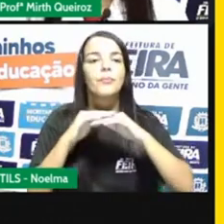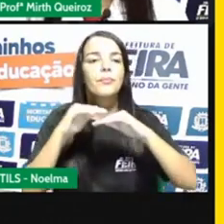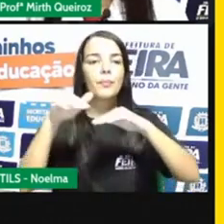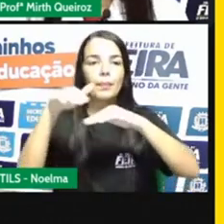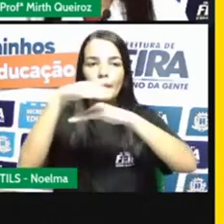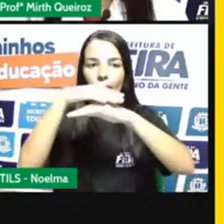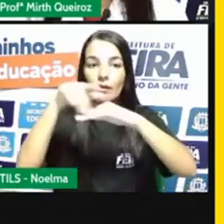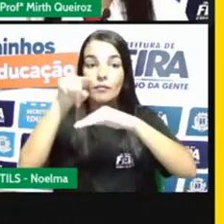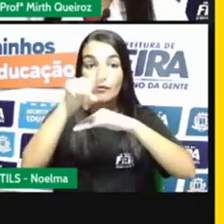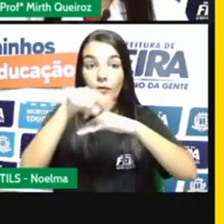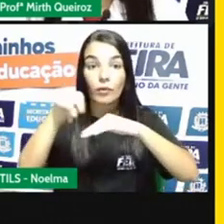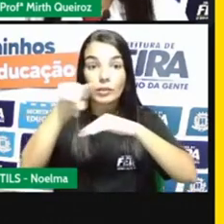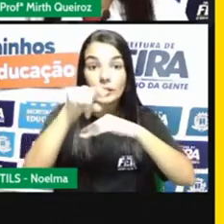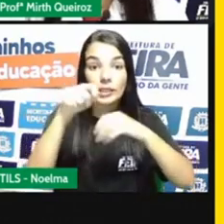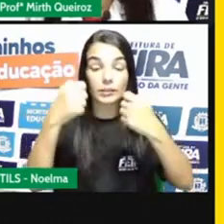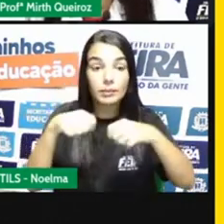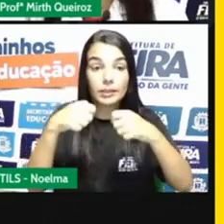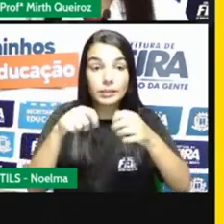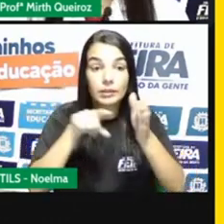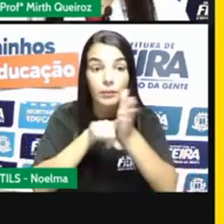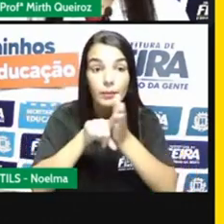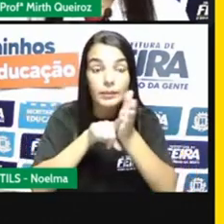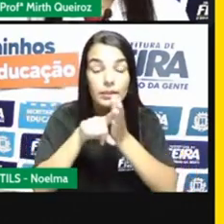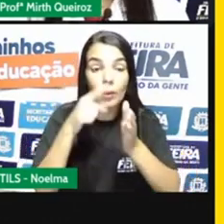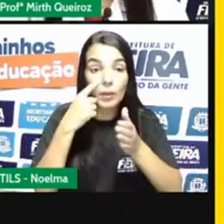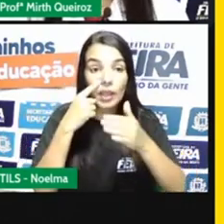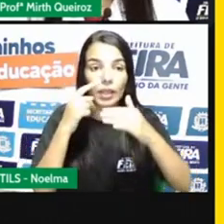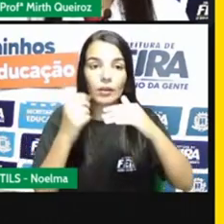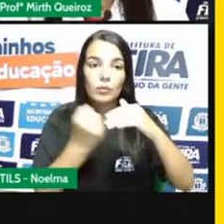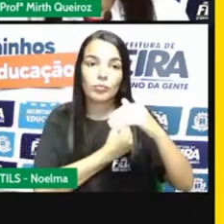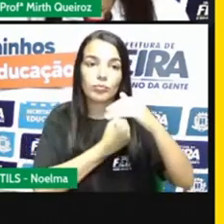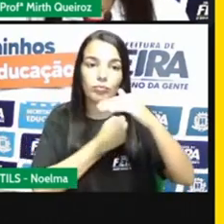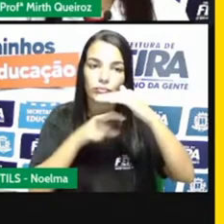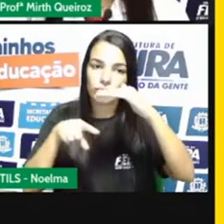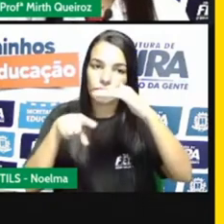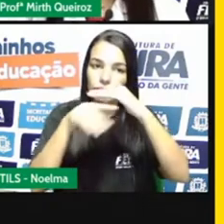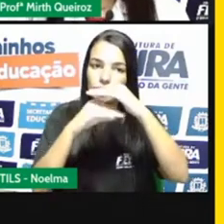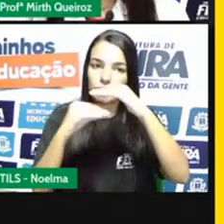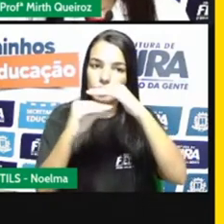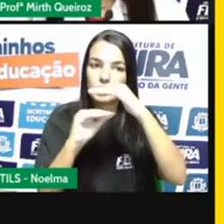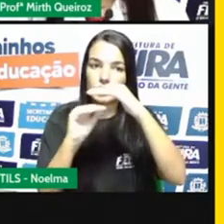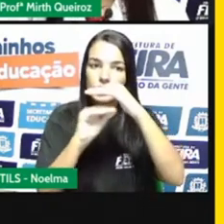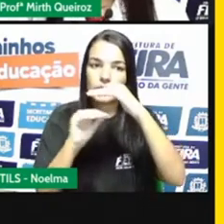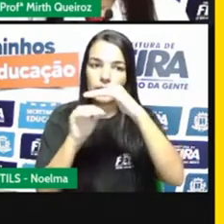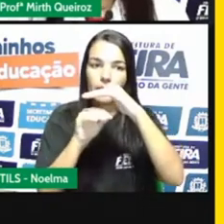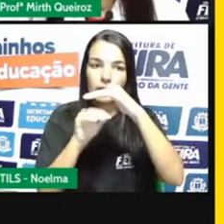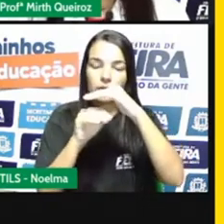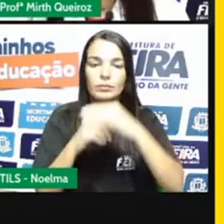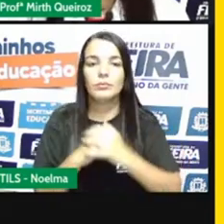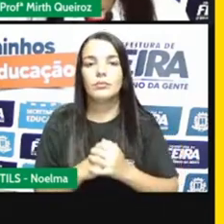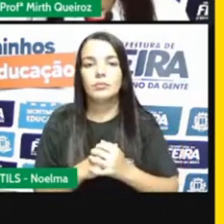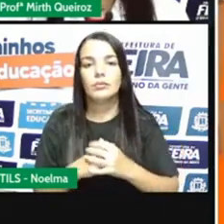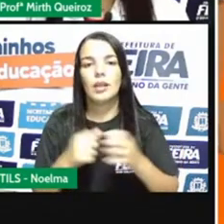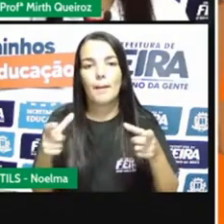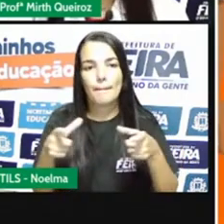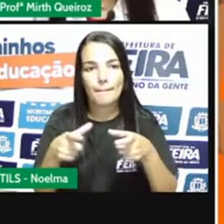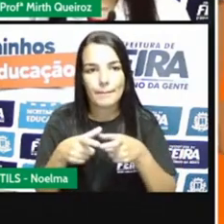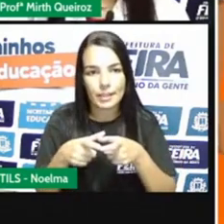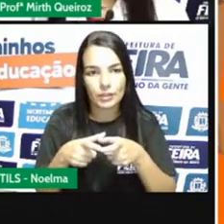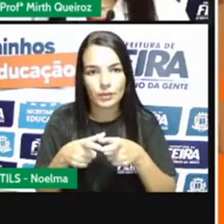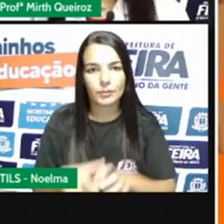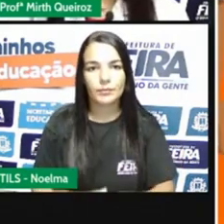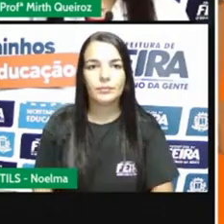se o numerador for igual, quanto maior for o denominador, menor será a fração.